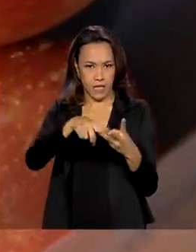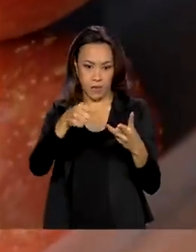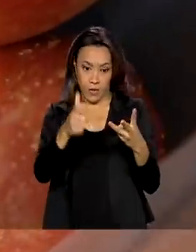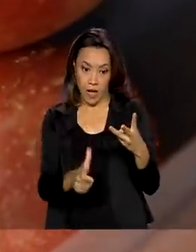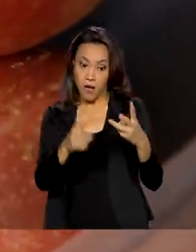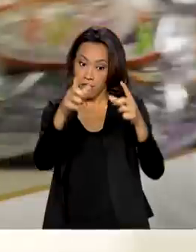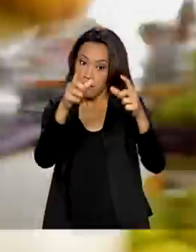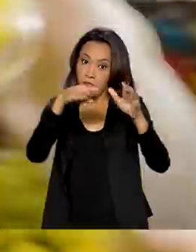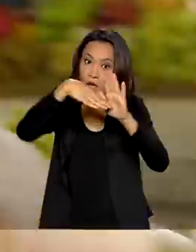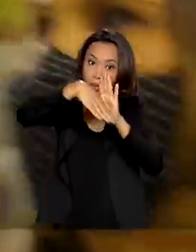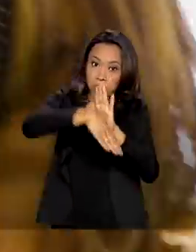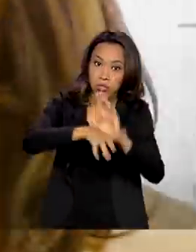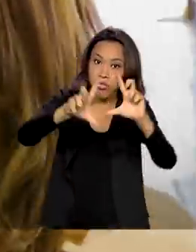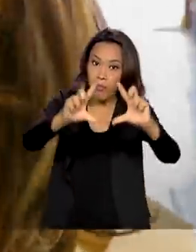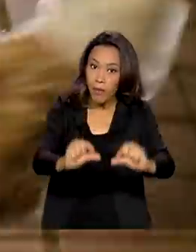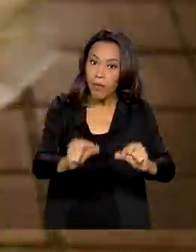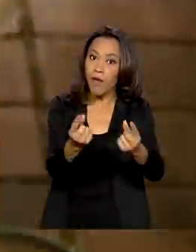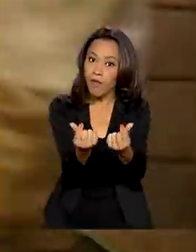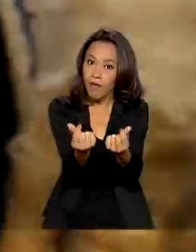foram mais significativas.